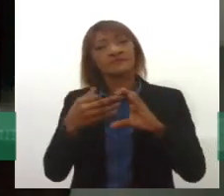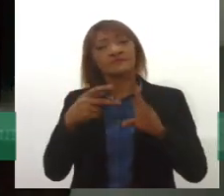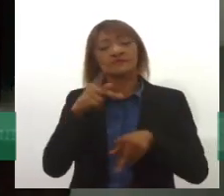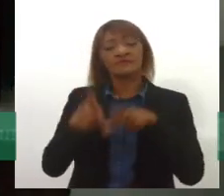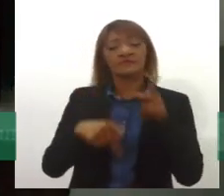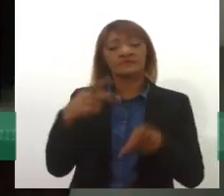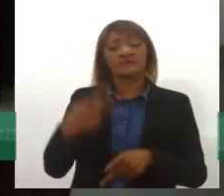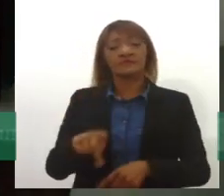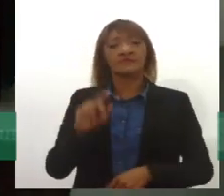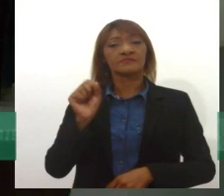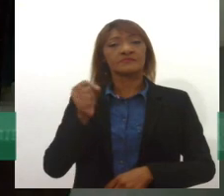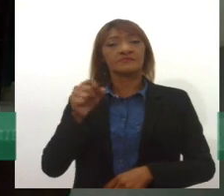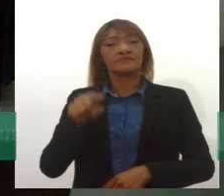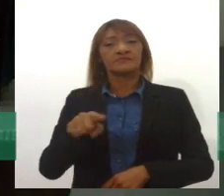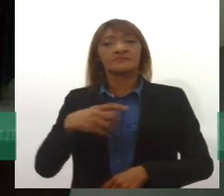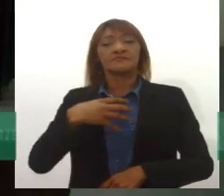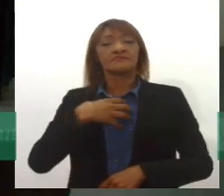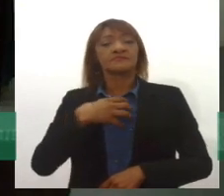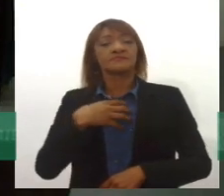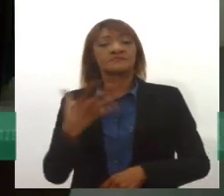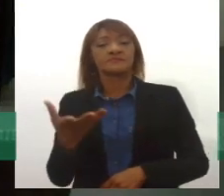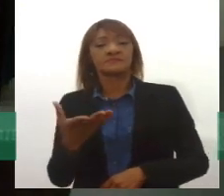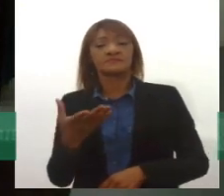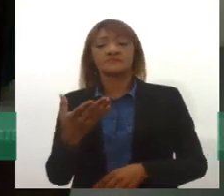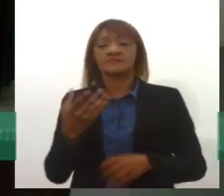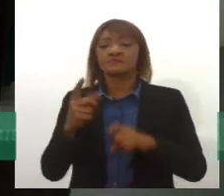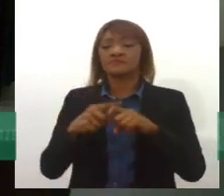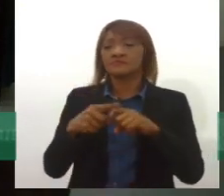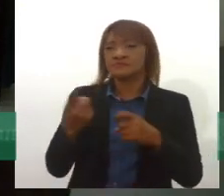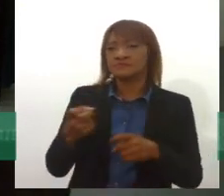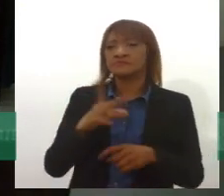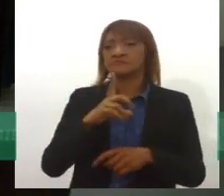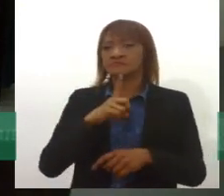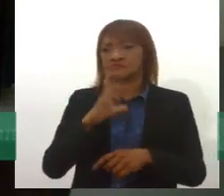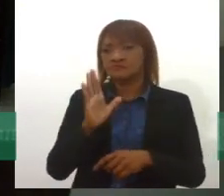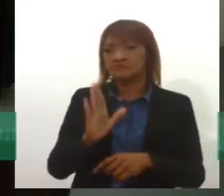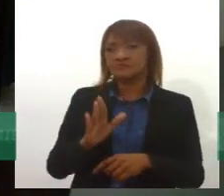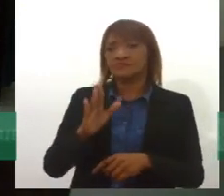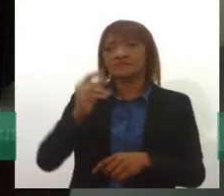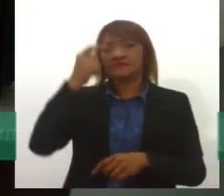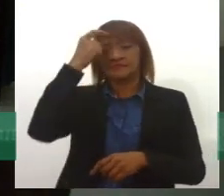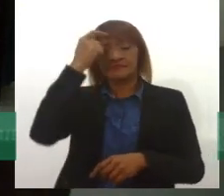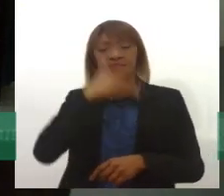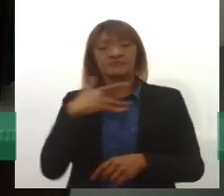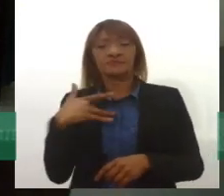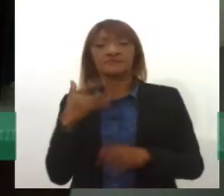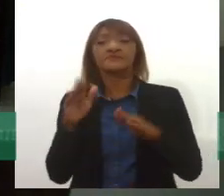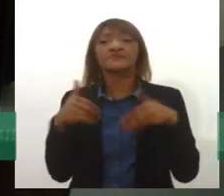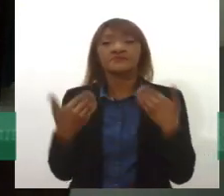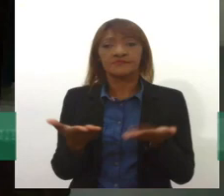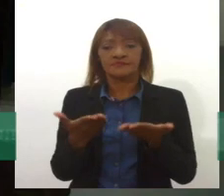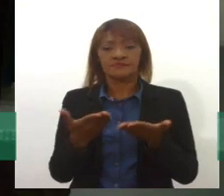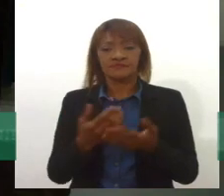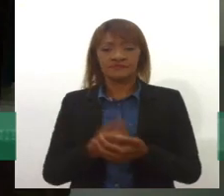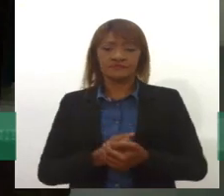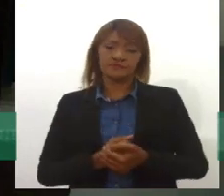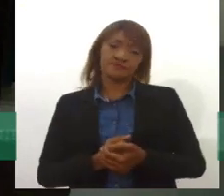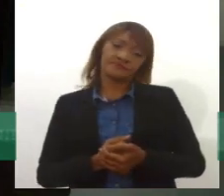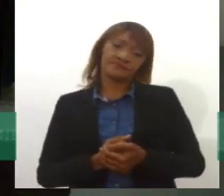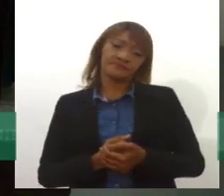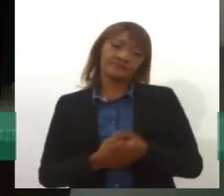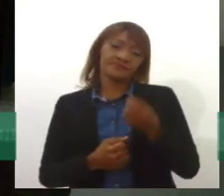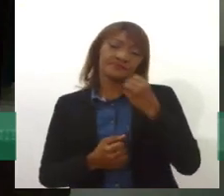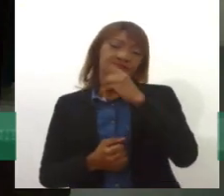estado de Sergipe tem cuidado, né, da sua saúde mental e quais são esses dados? Bom dia,